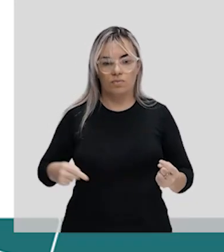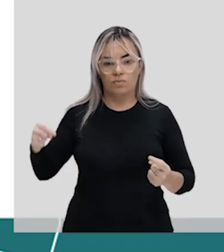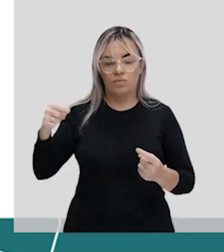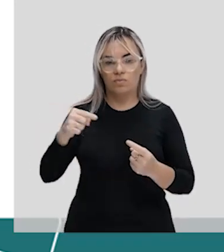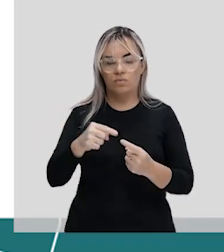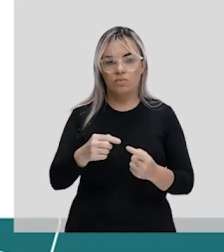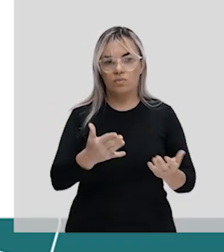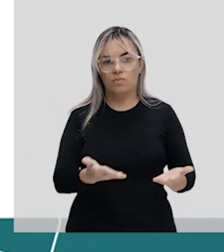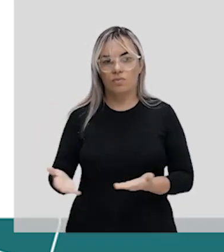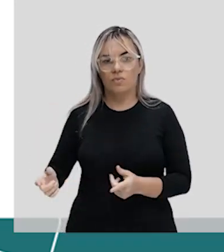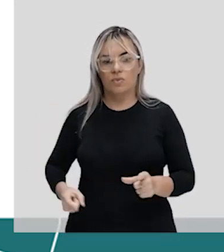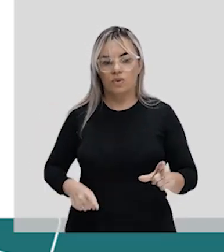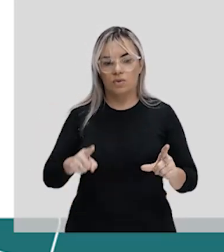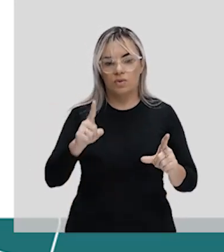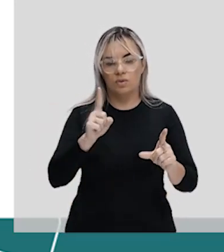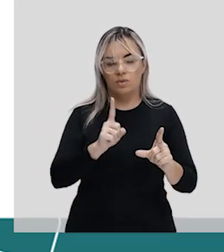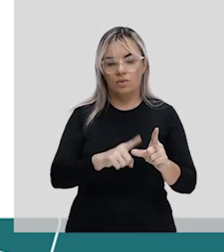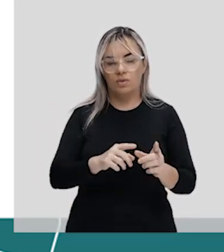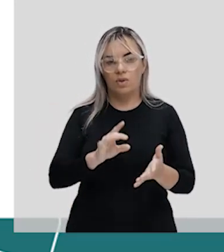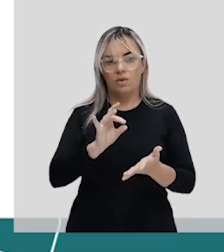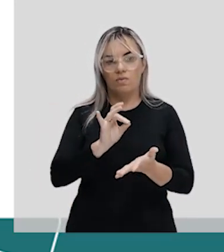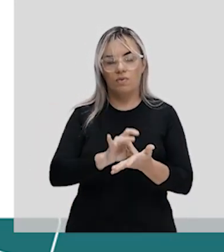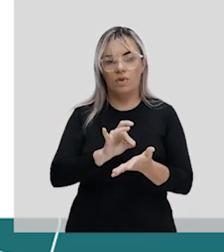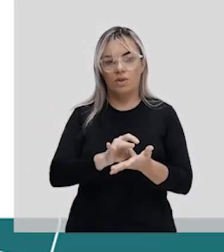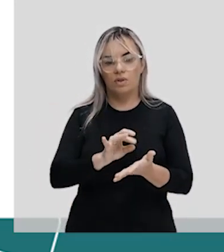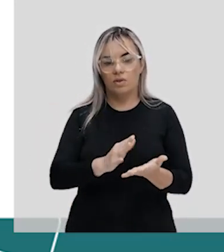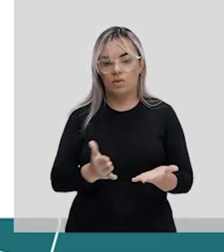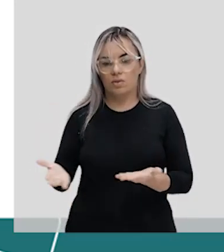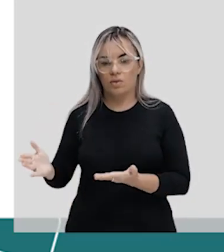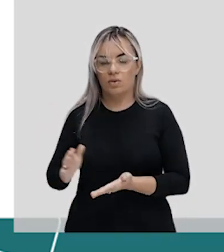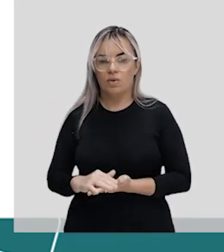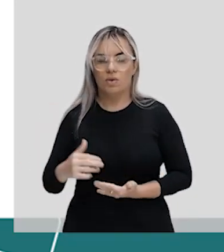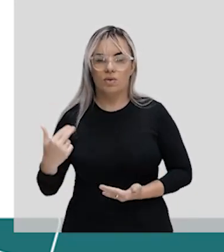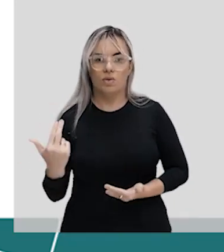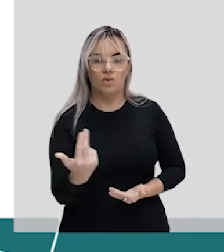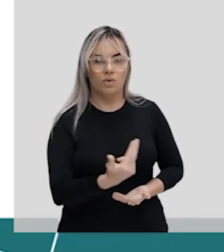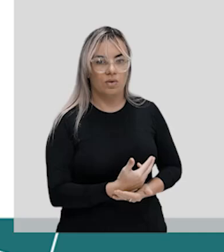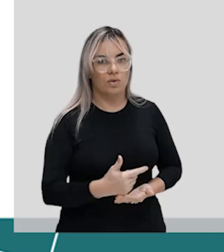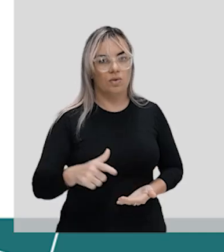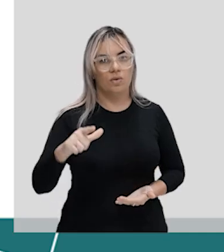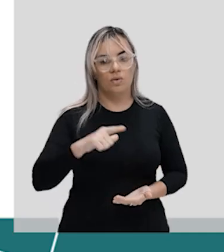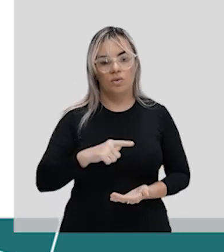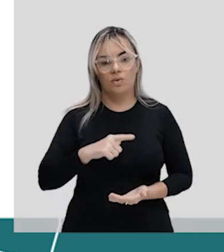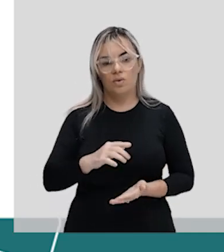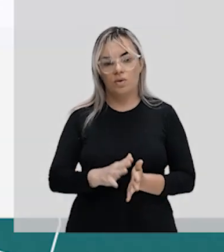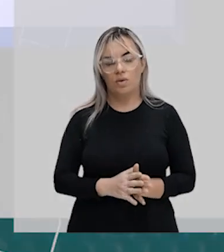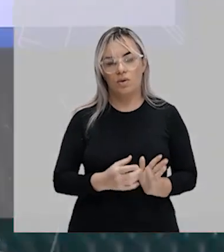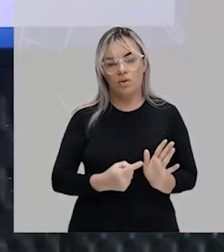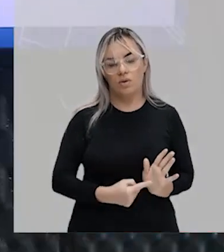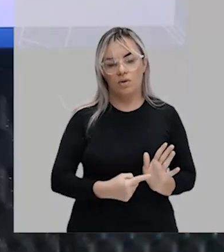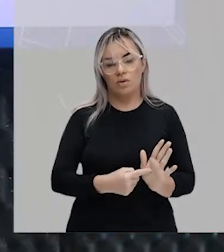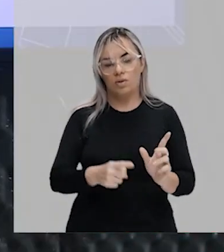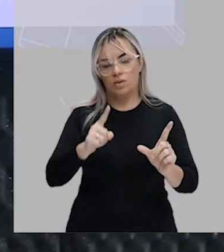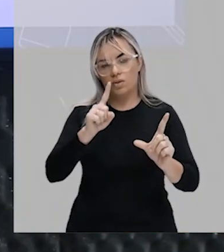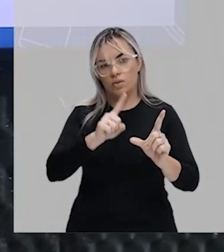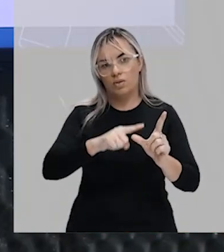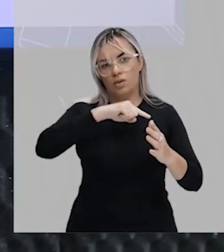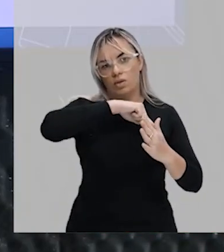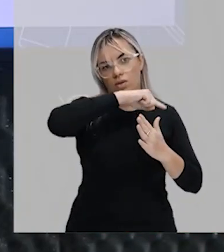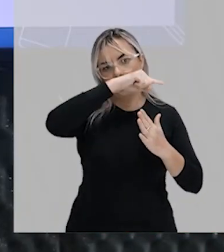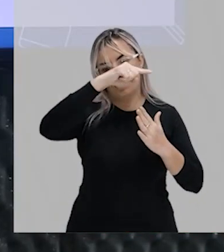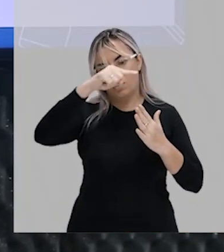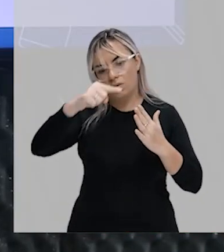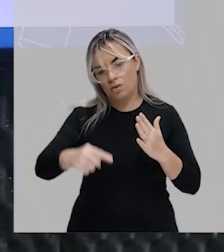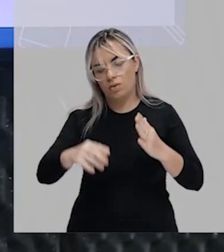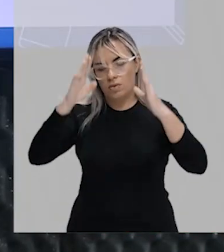quais que são as verdadeiras. Então, aqui nós temos algumas proposições e vamos analisar